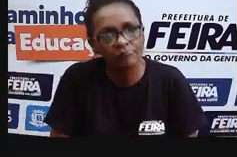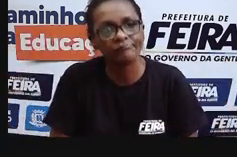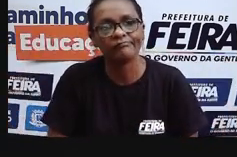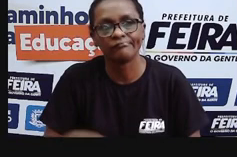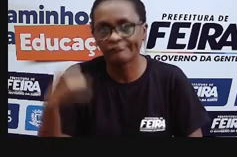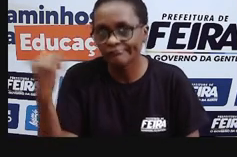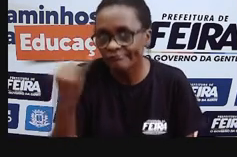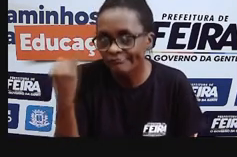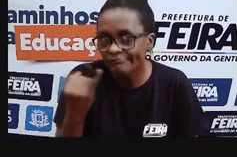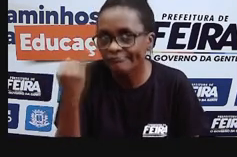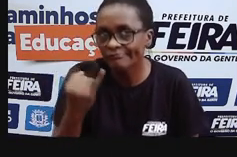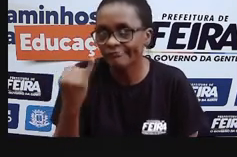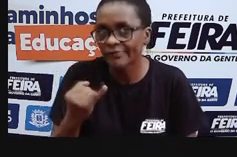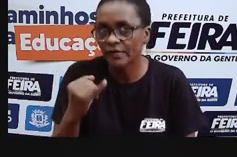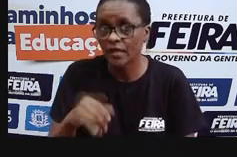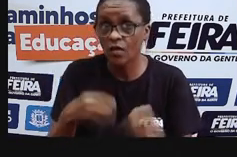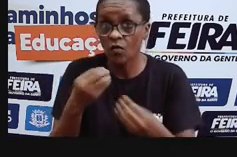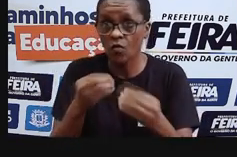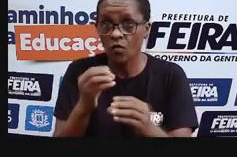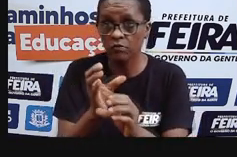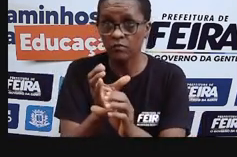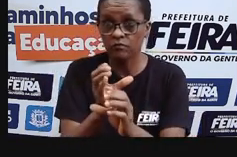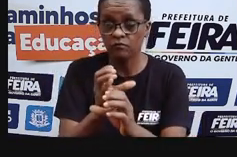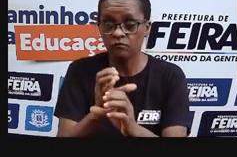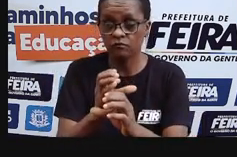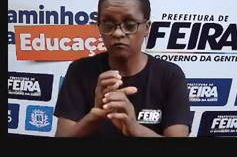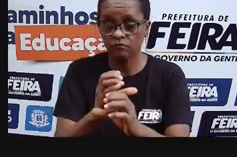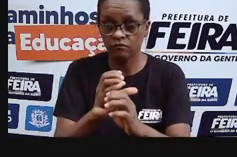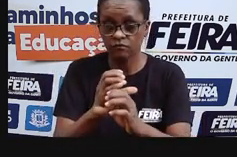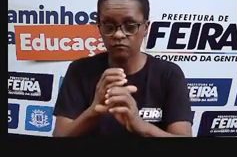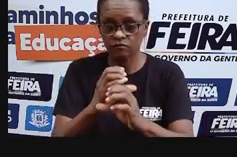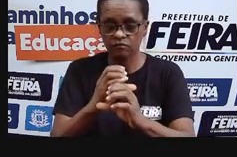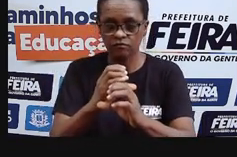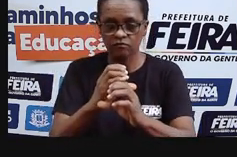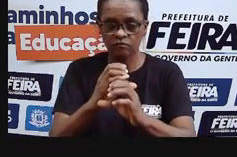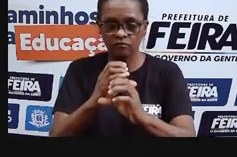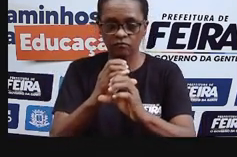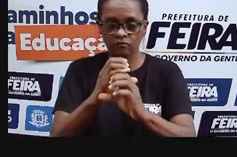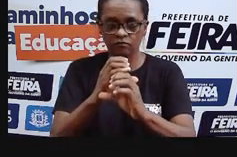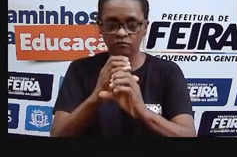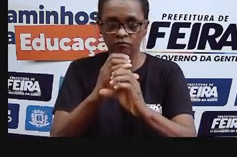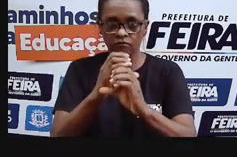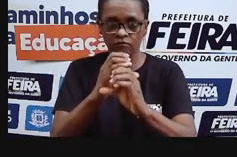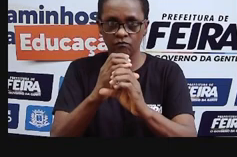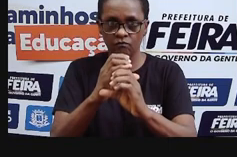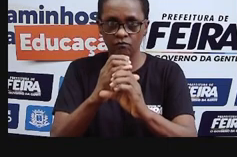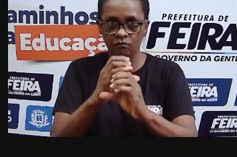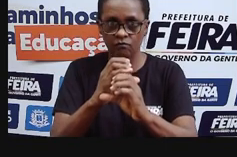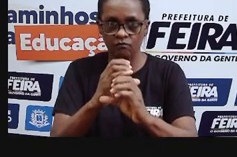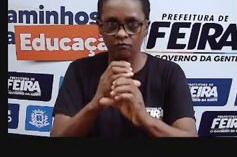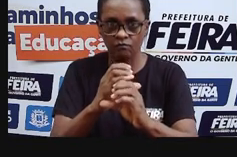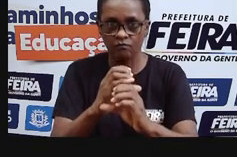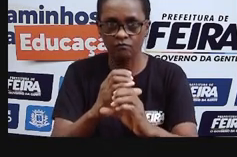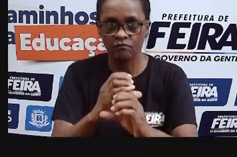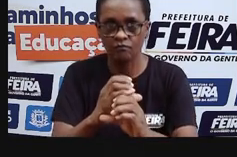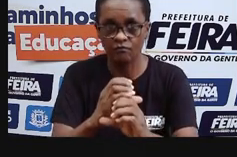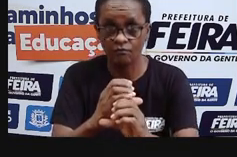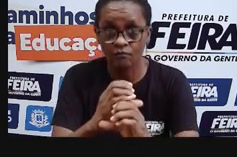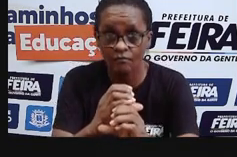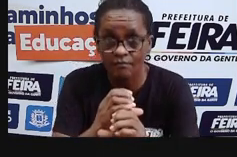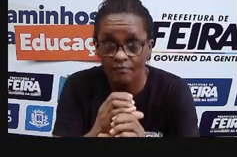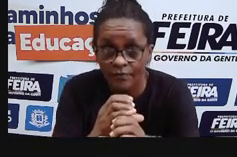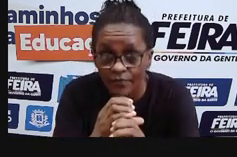E aí, quando a gente aproxima aquela lente de 40 vezes, né? E a gente vai dar uma melhorada aqui, ó, no foco.